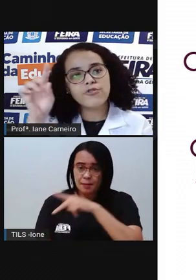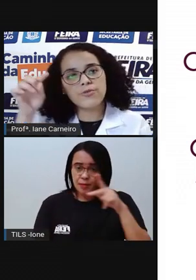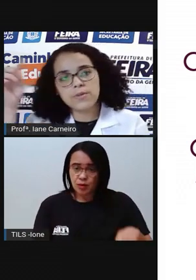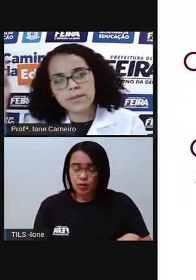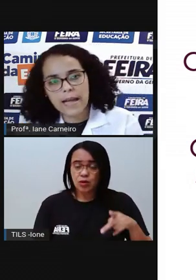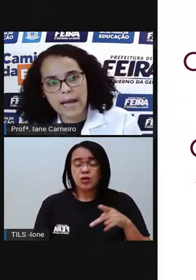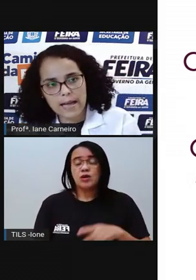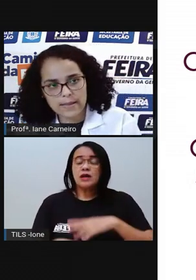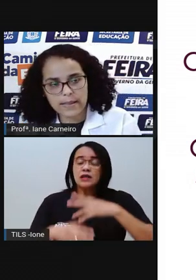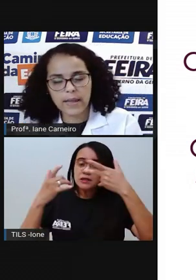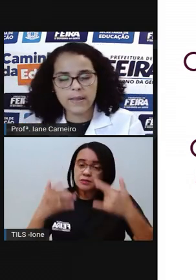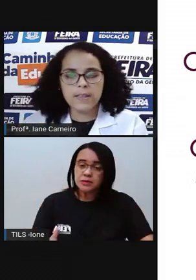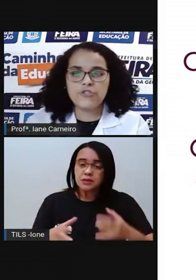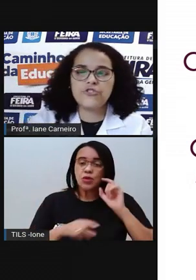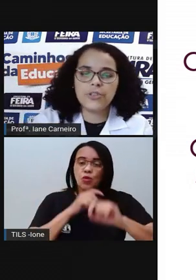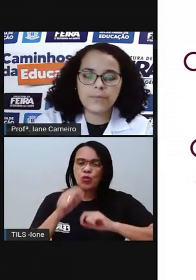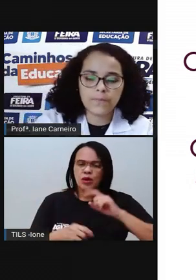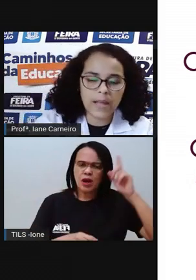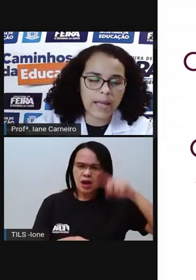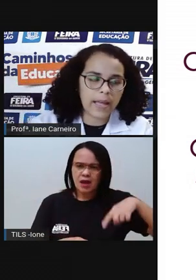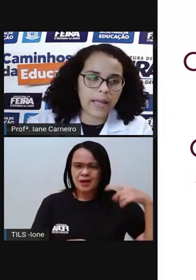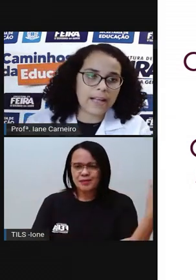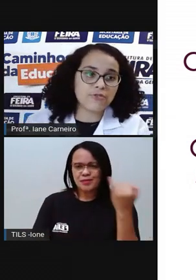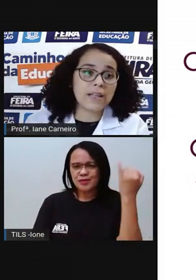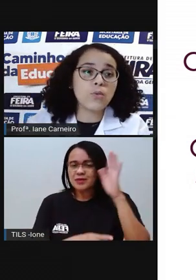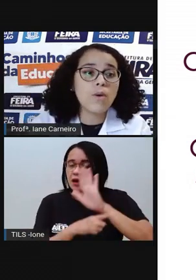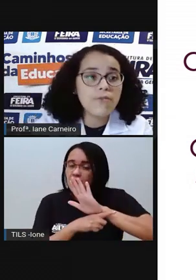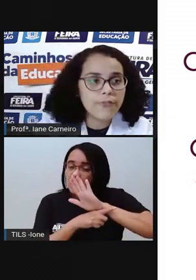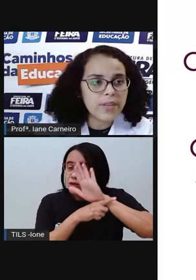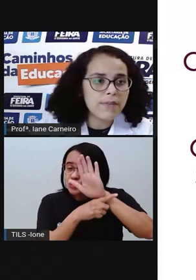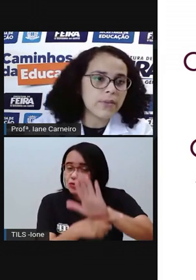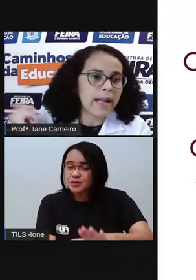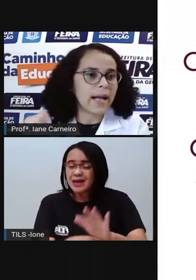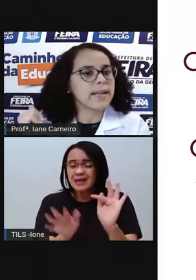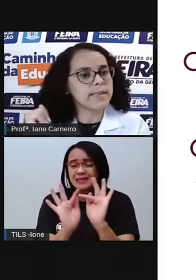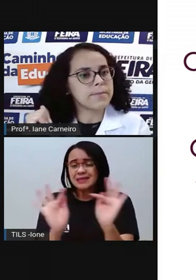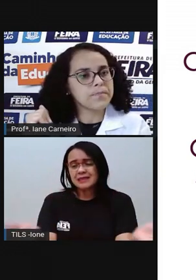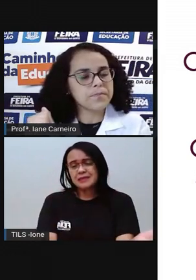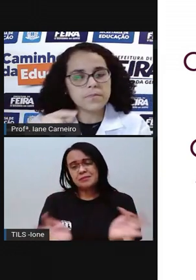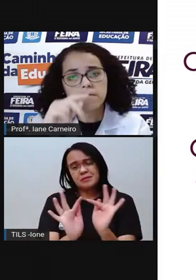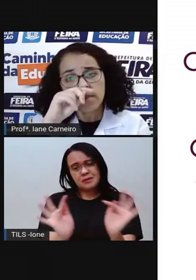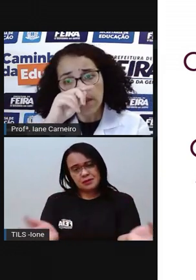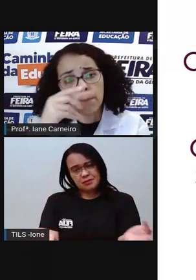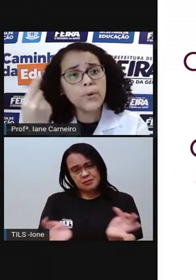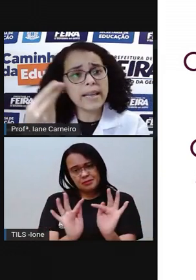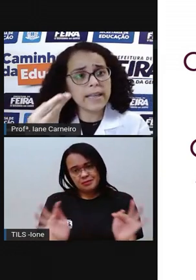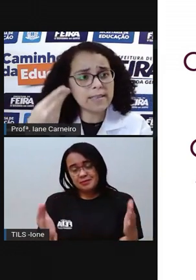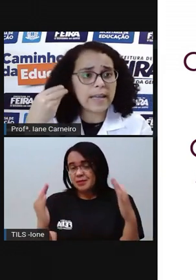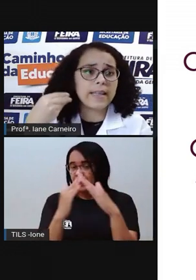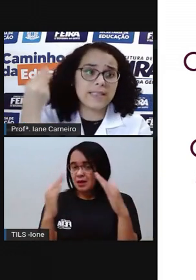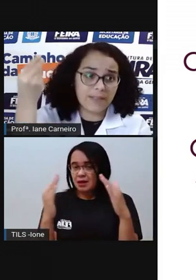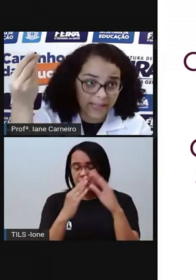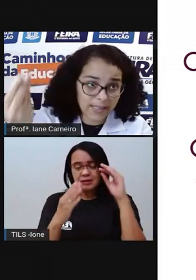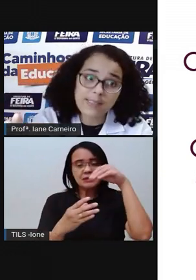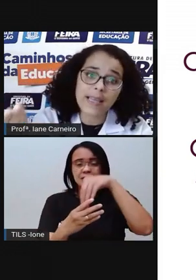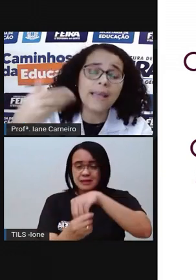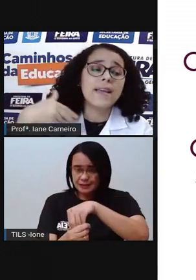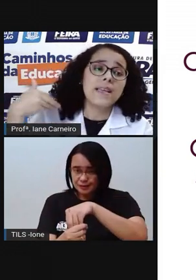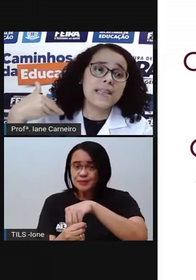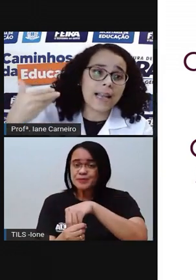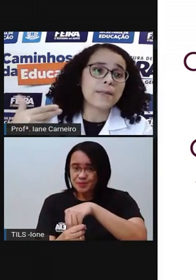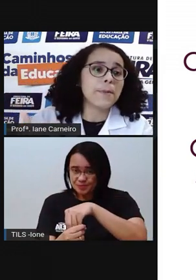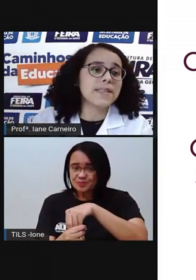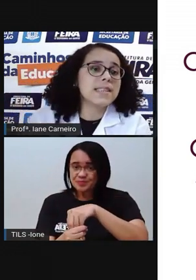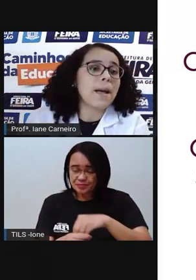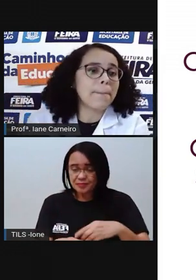ajudar, né, de ajudar no convívio da casa, porque essa criança vai crescer